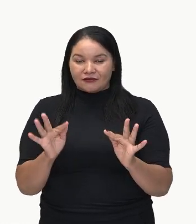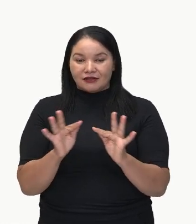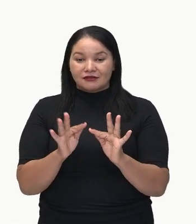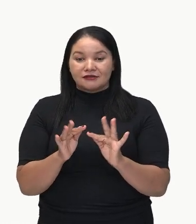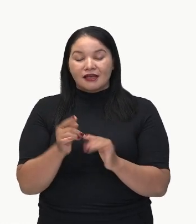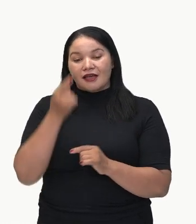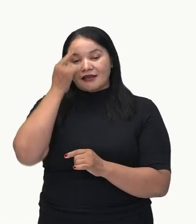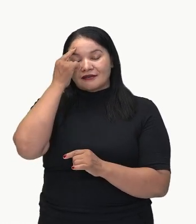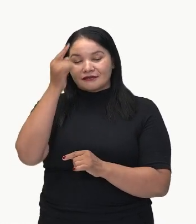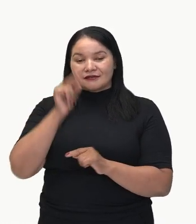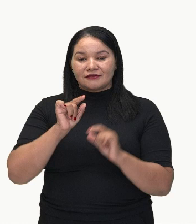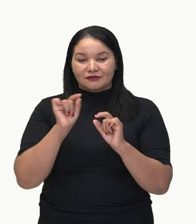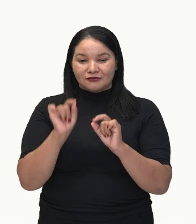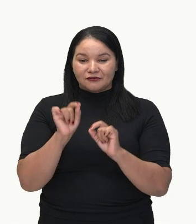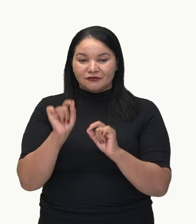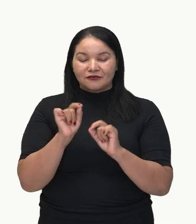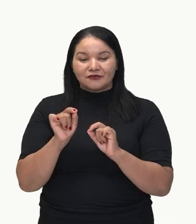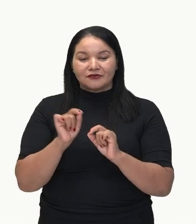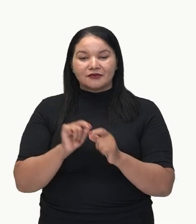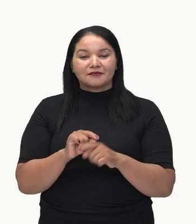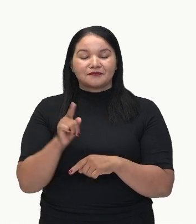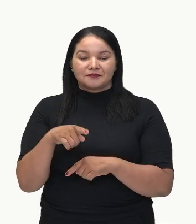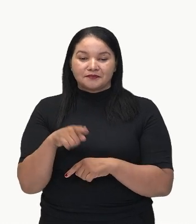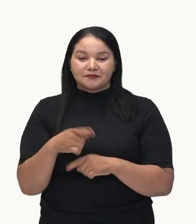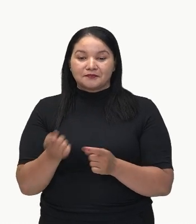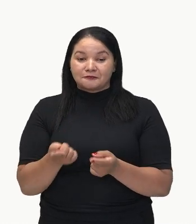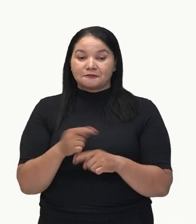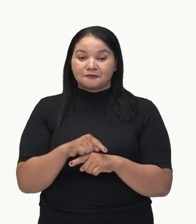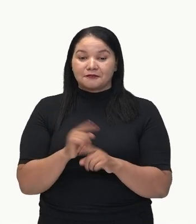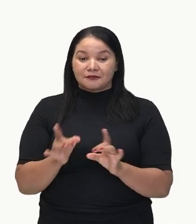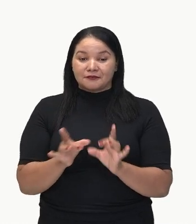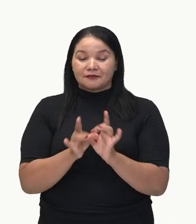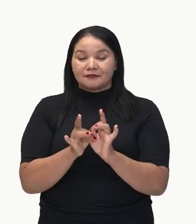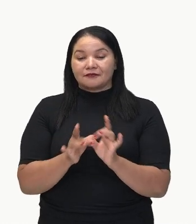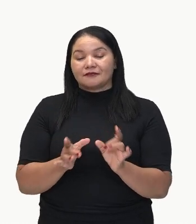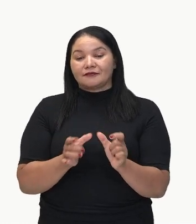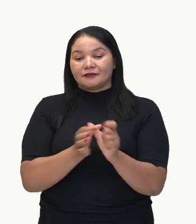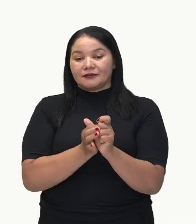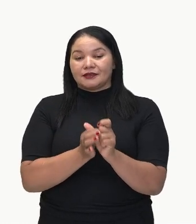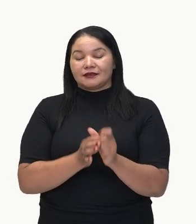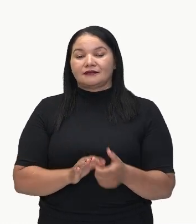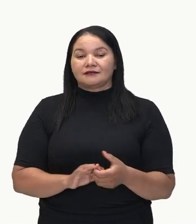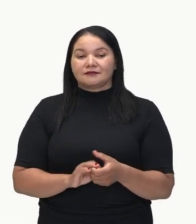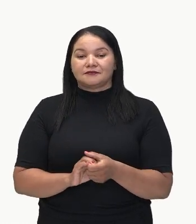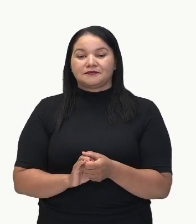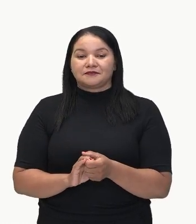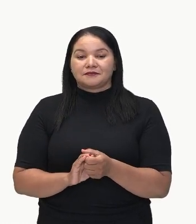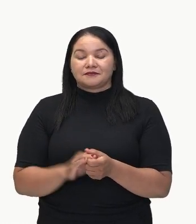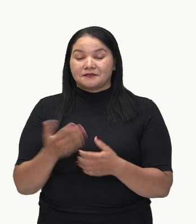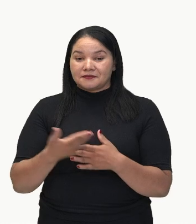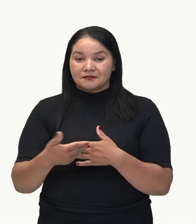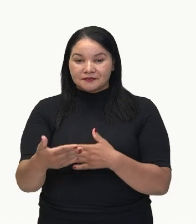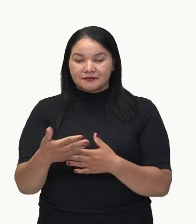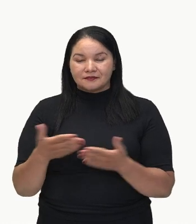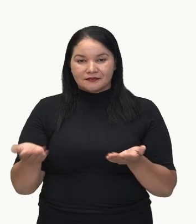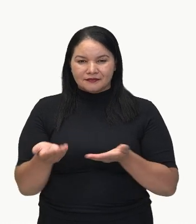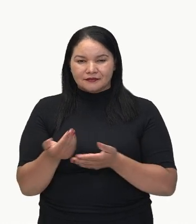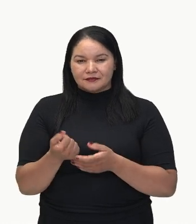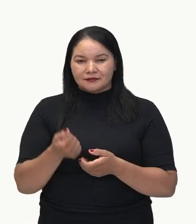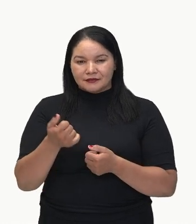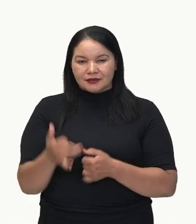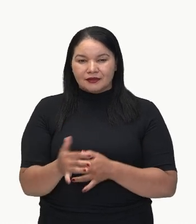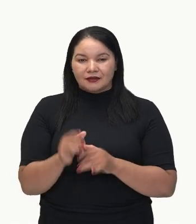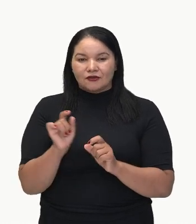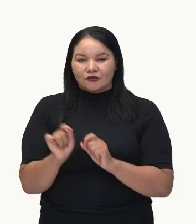ideias aí para essa conexão. Prosseguindo, olha só, vamos falar aqui um pouco sobre as...